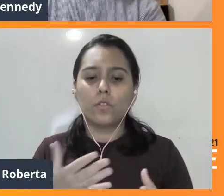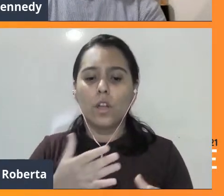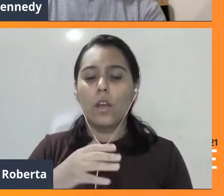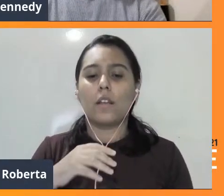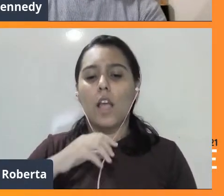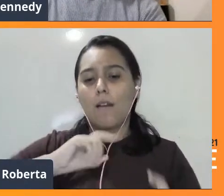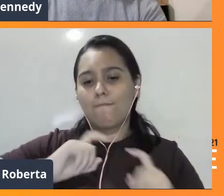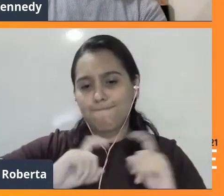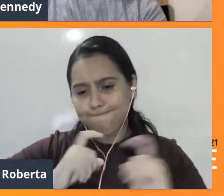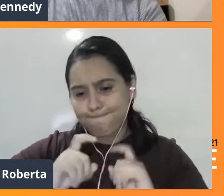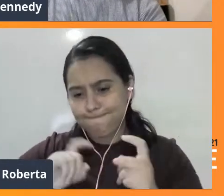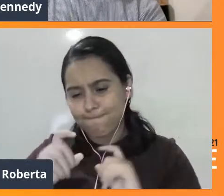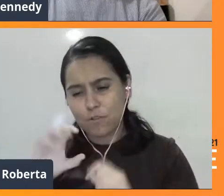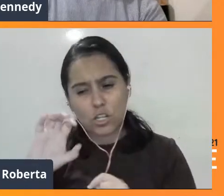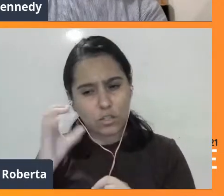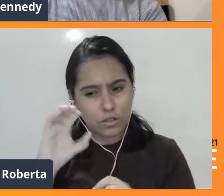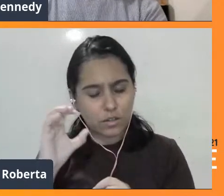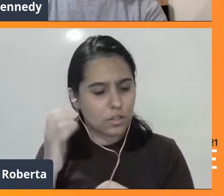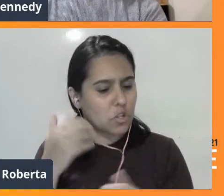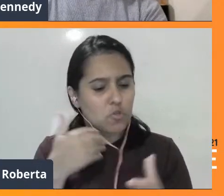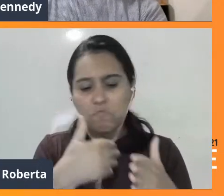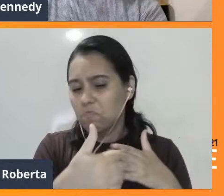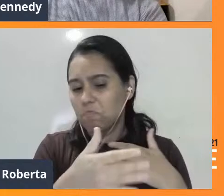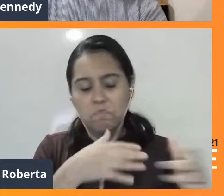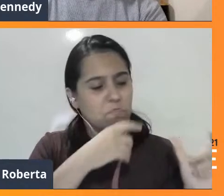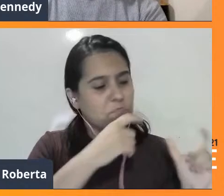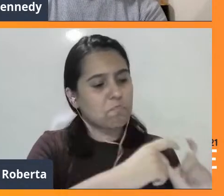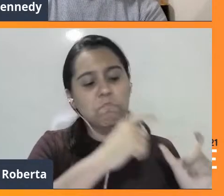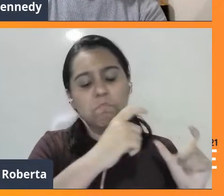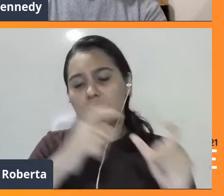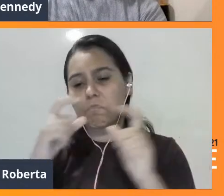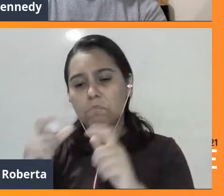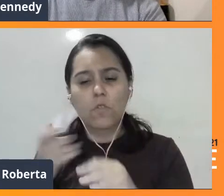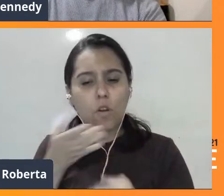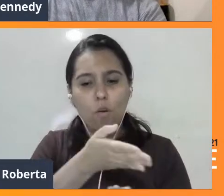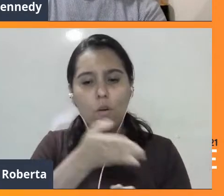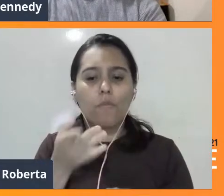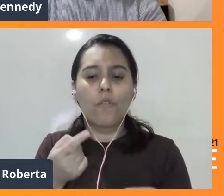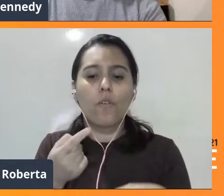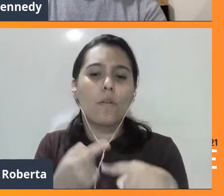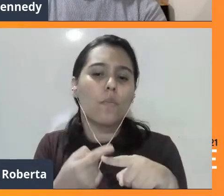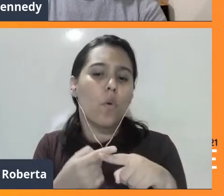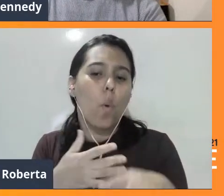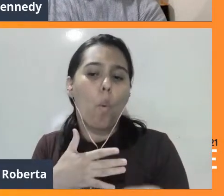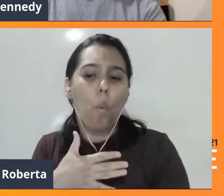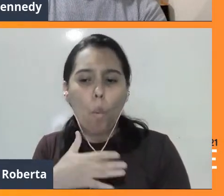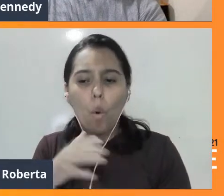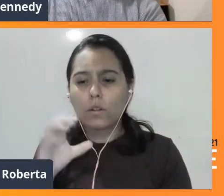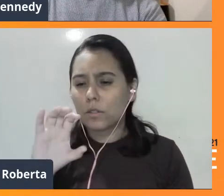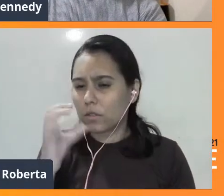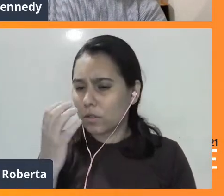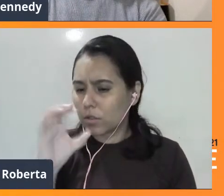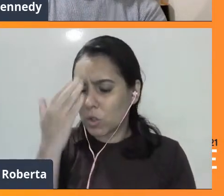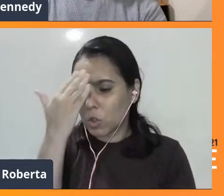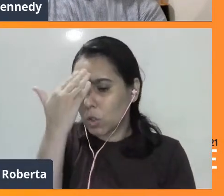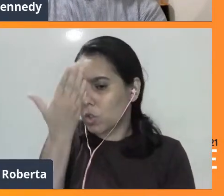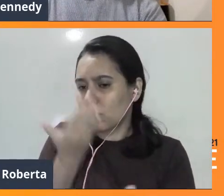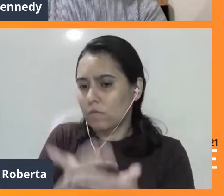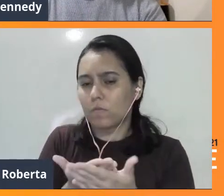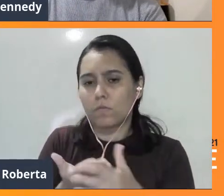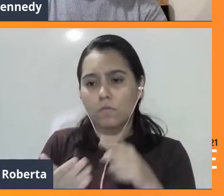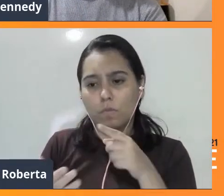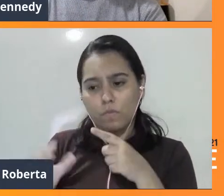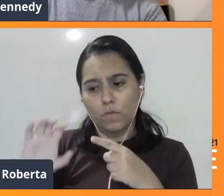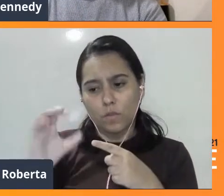E eu sou um adepto da ciência, né? Creio demais nela como um poder transformador,